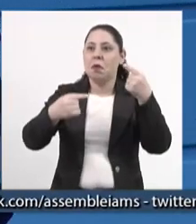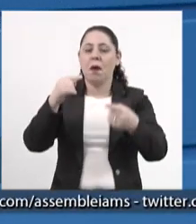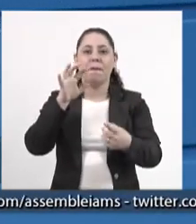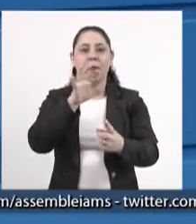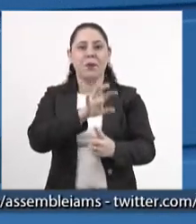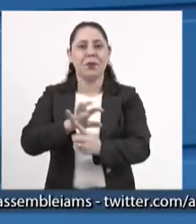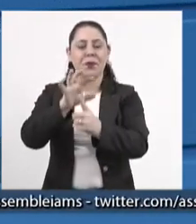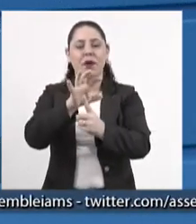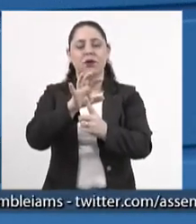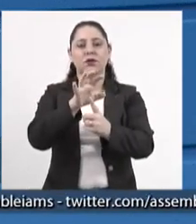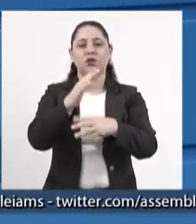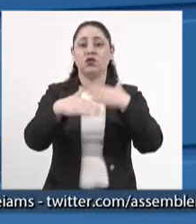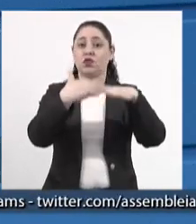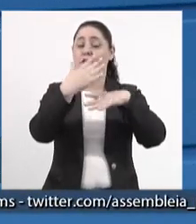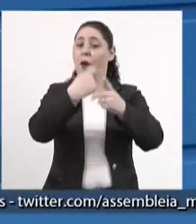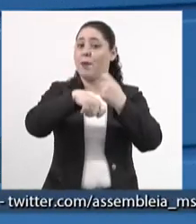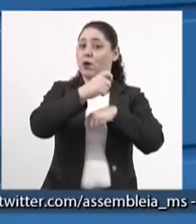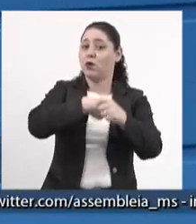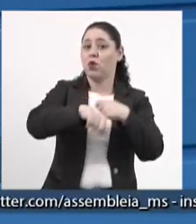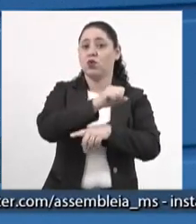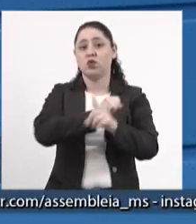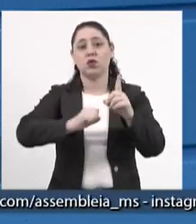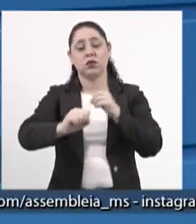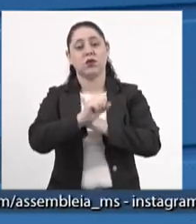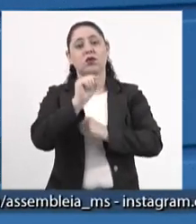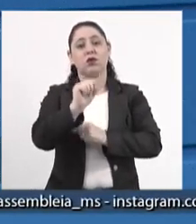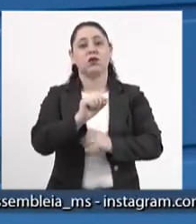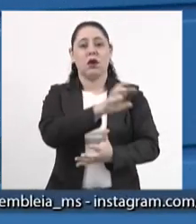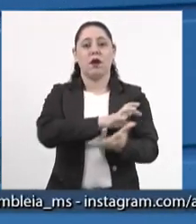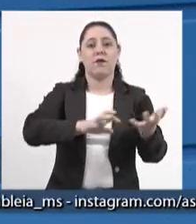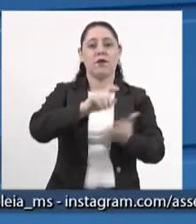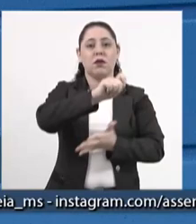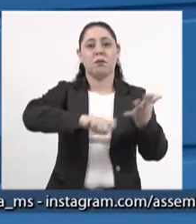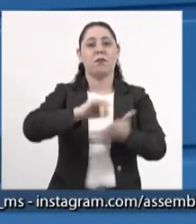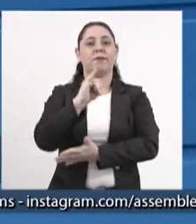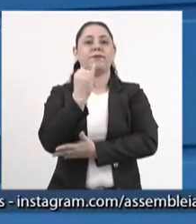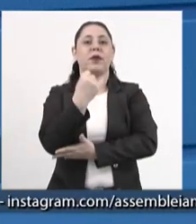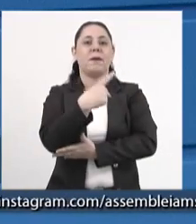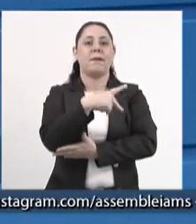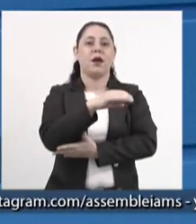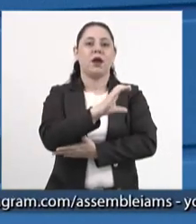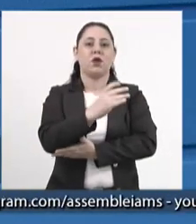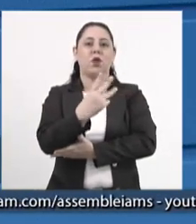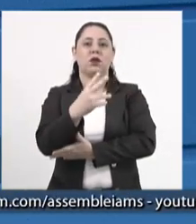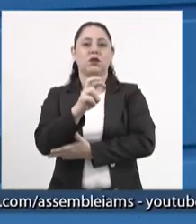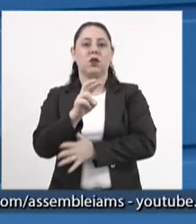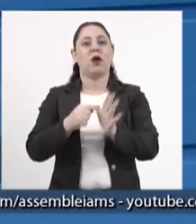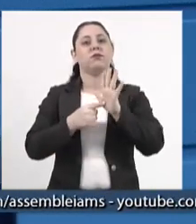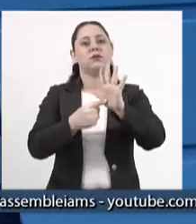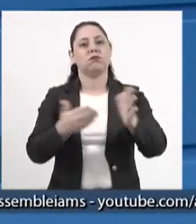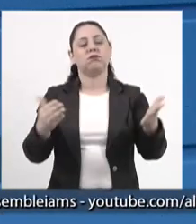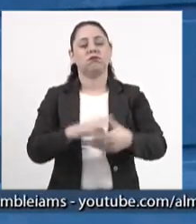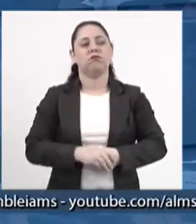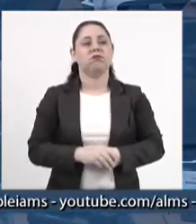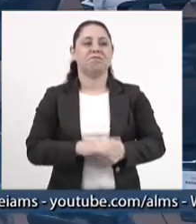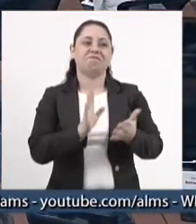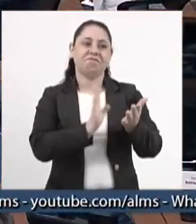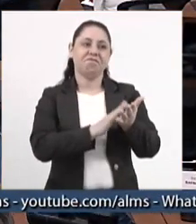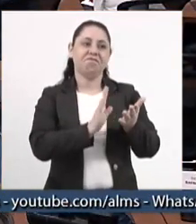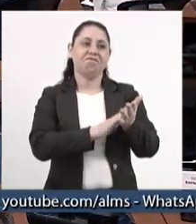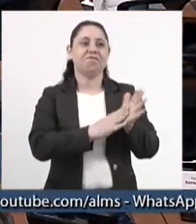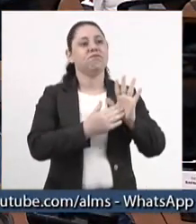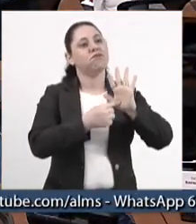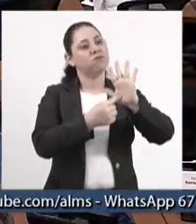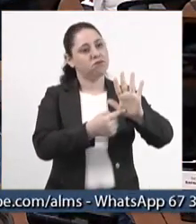do Sul no seu desenvolvimento econômico e social do que a reforma tributária da forma como está apresentada. Parabéns aí por